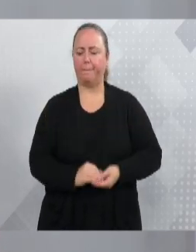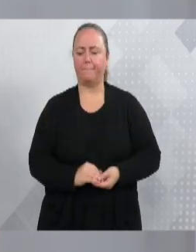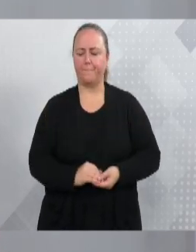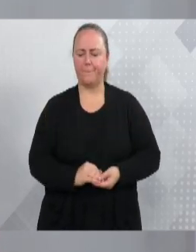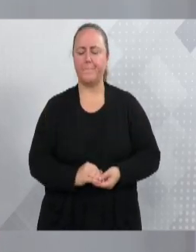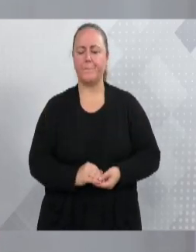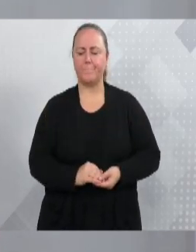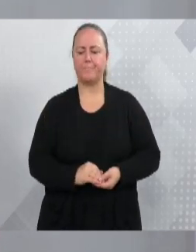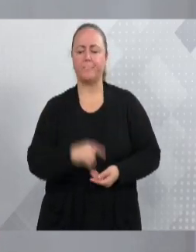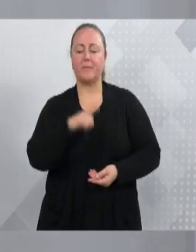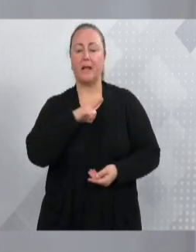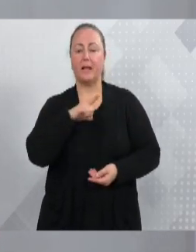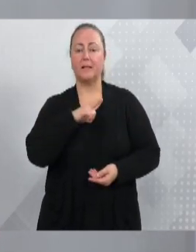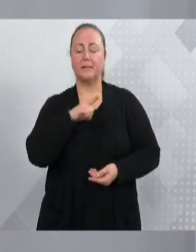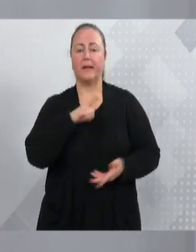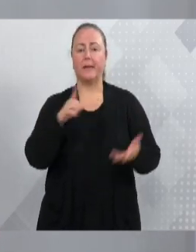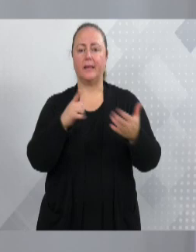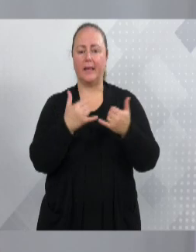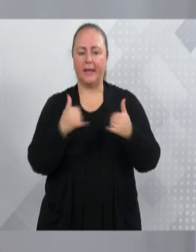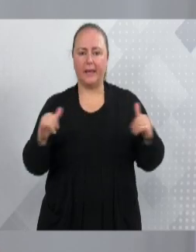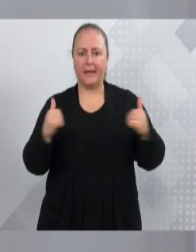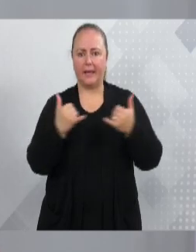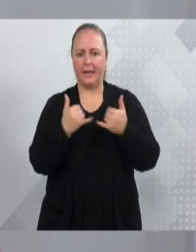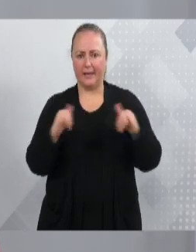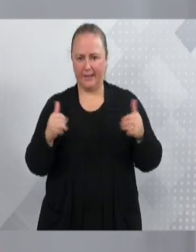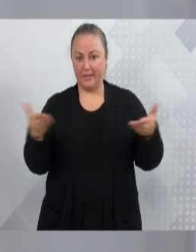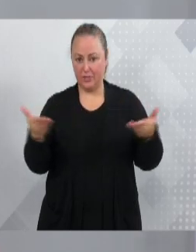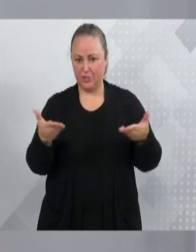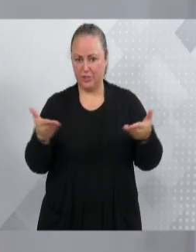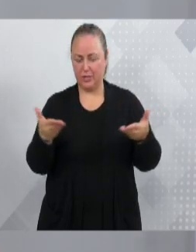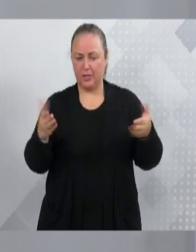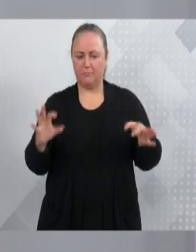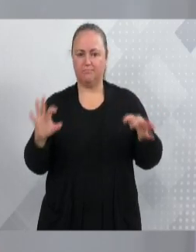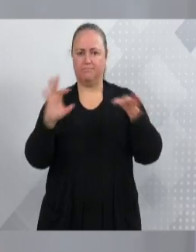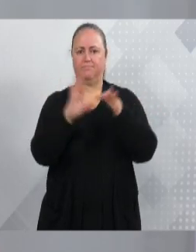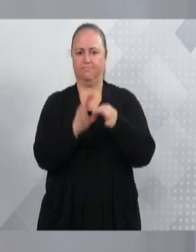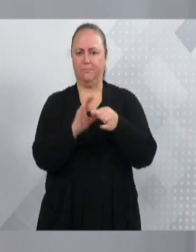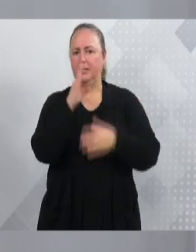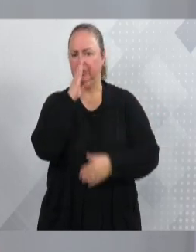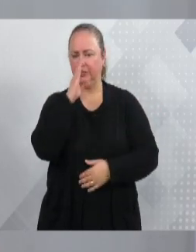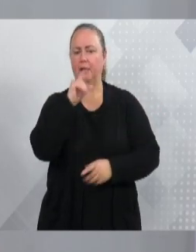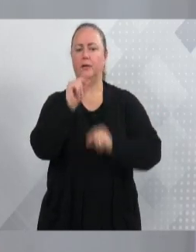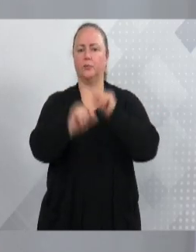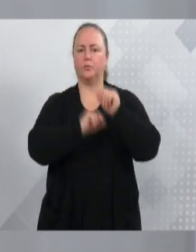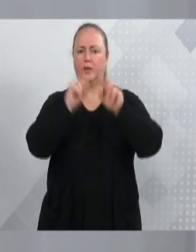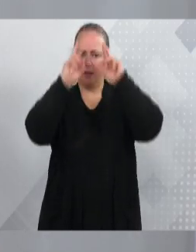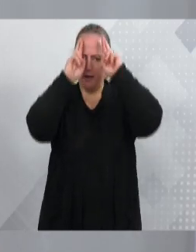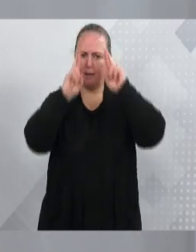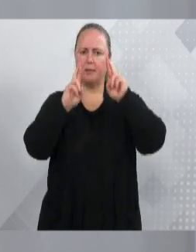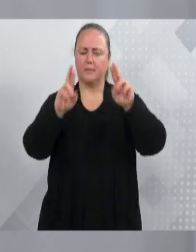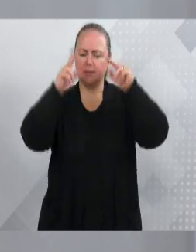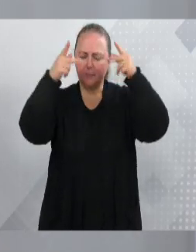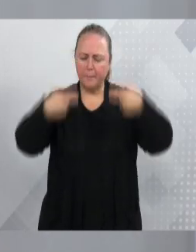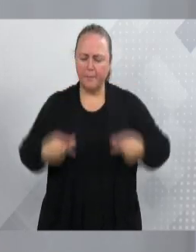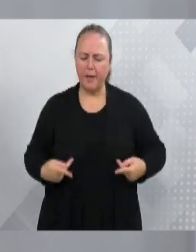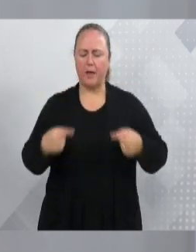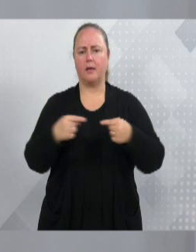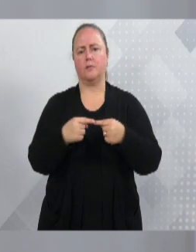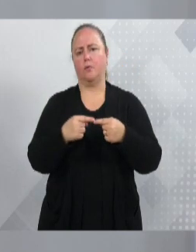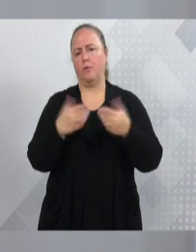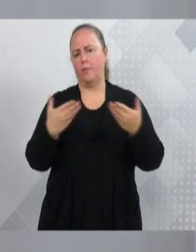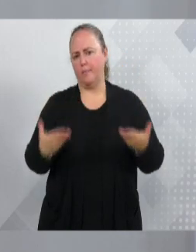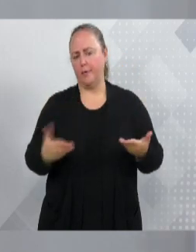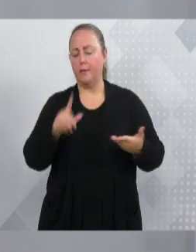o fornecimento de energia elétrica, senhores, que está diretamente ligado com a dignidade humana, porque isso é o